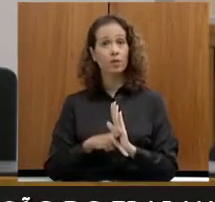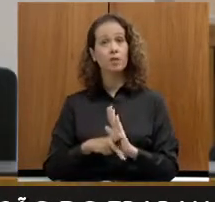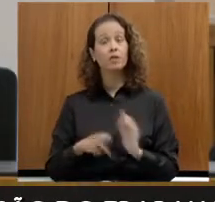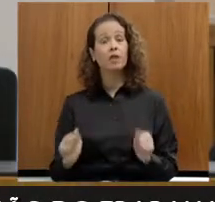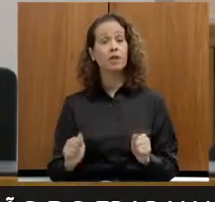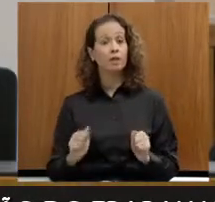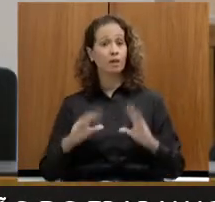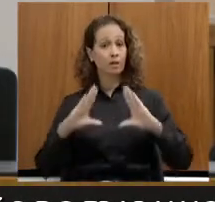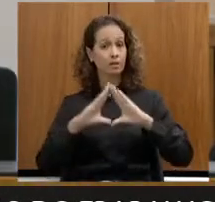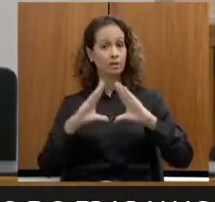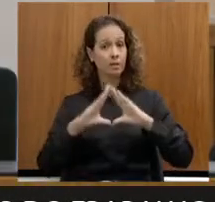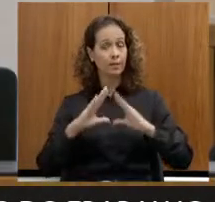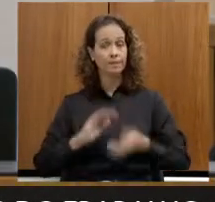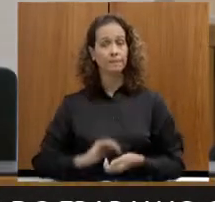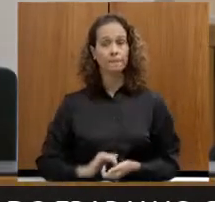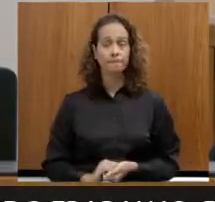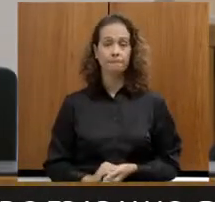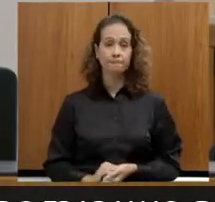.gov.br.